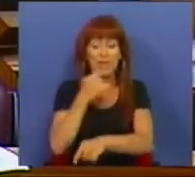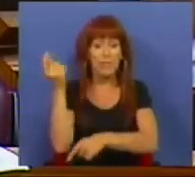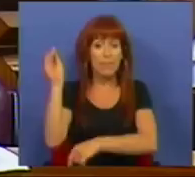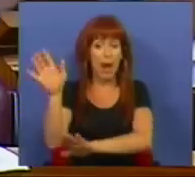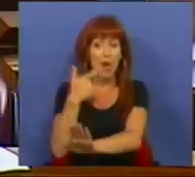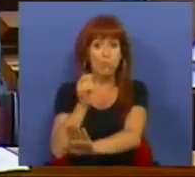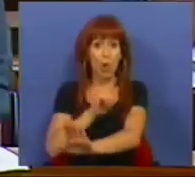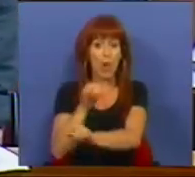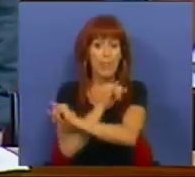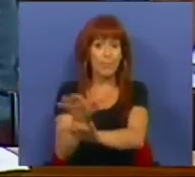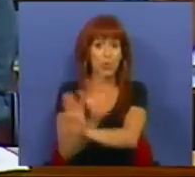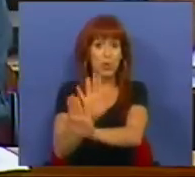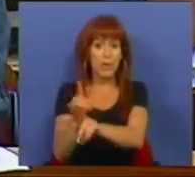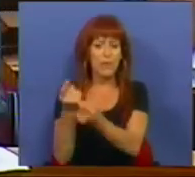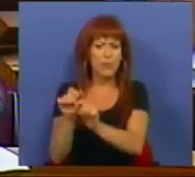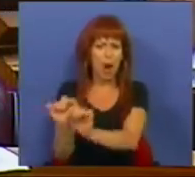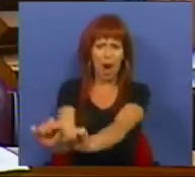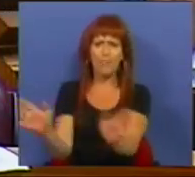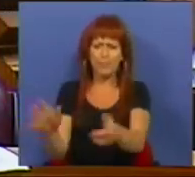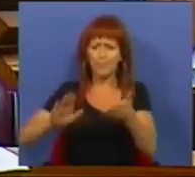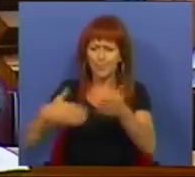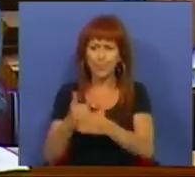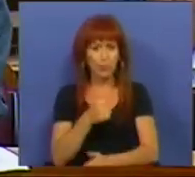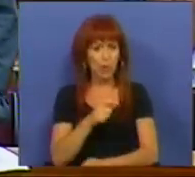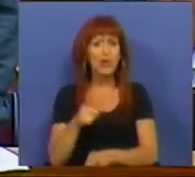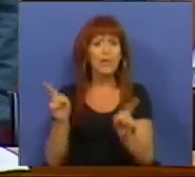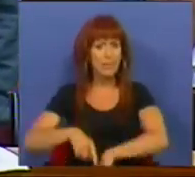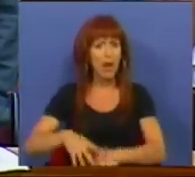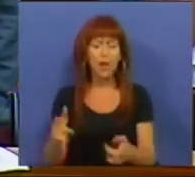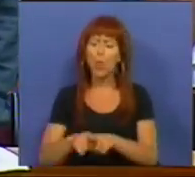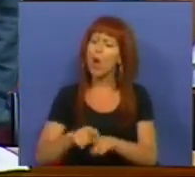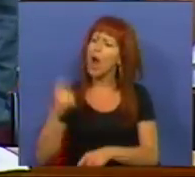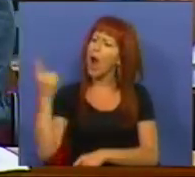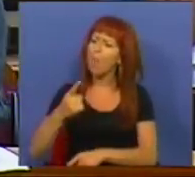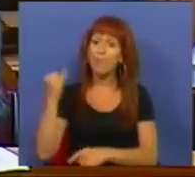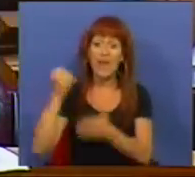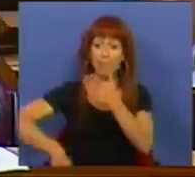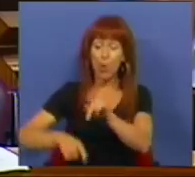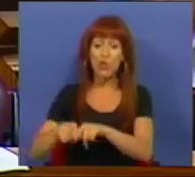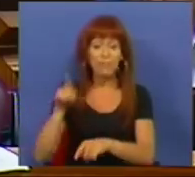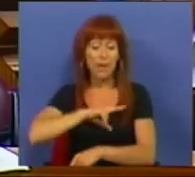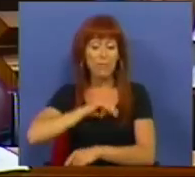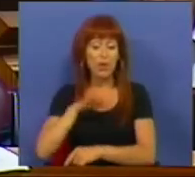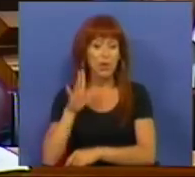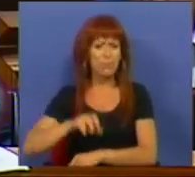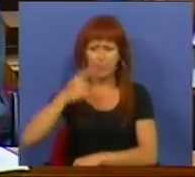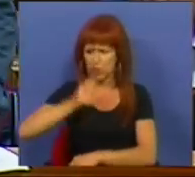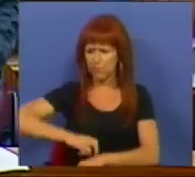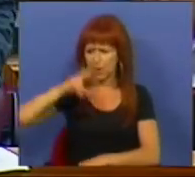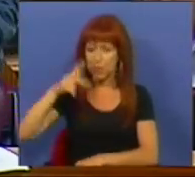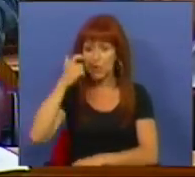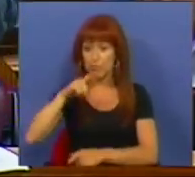bancário não se pode, é impossível. E até rejeitaram uma proposta do Bloco de Esquerda para um imposto sobre os bónus milionários